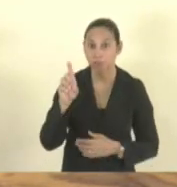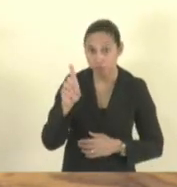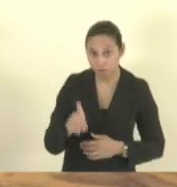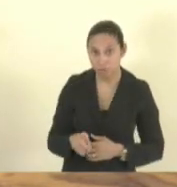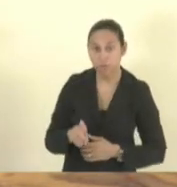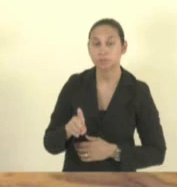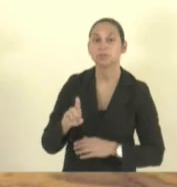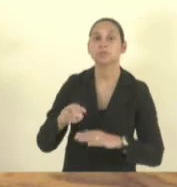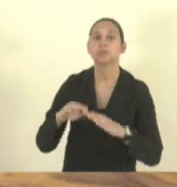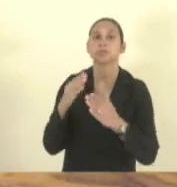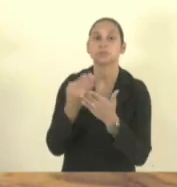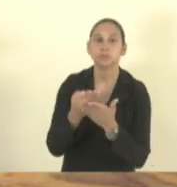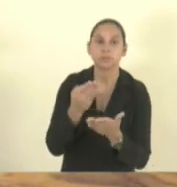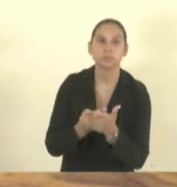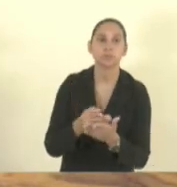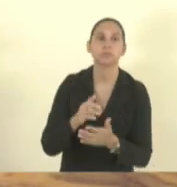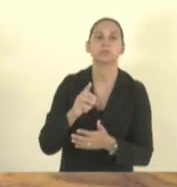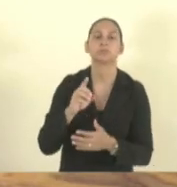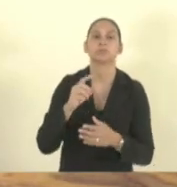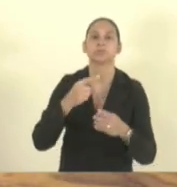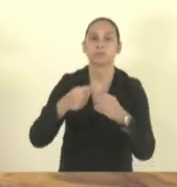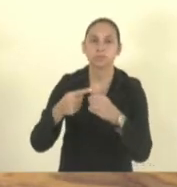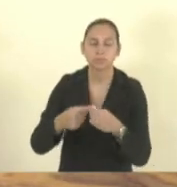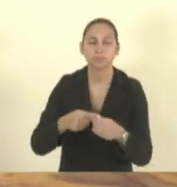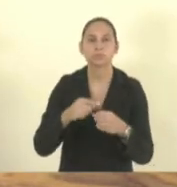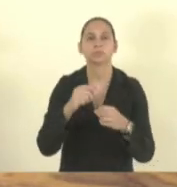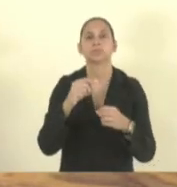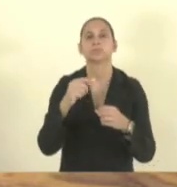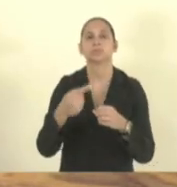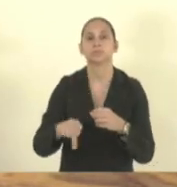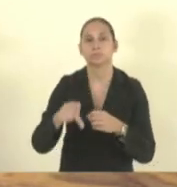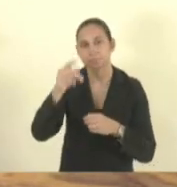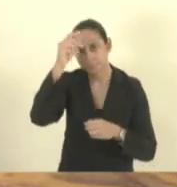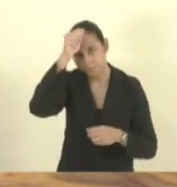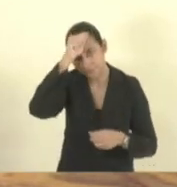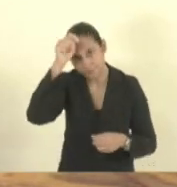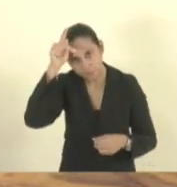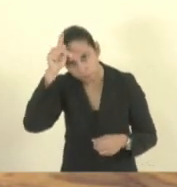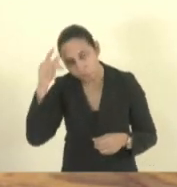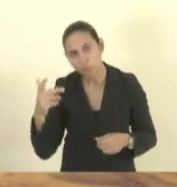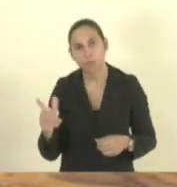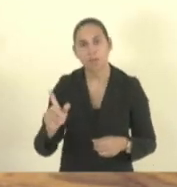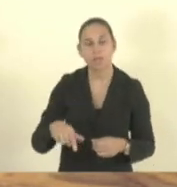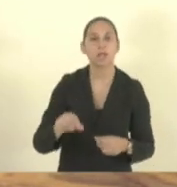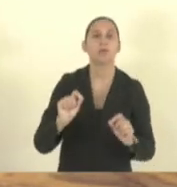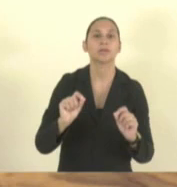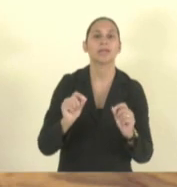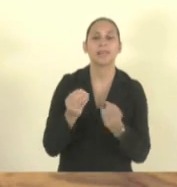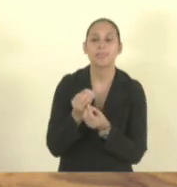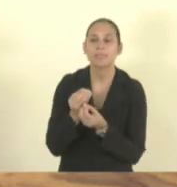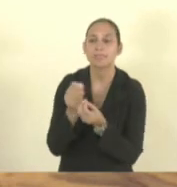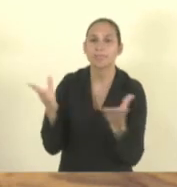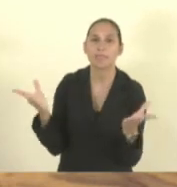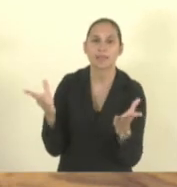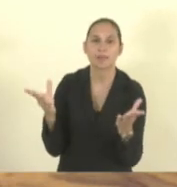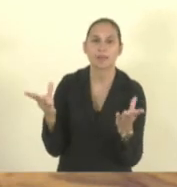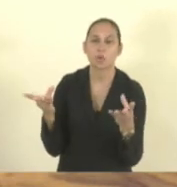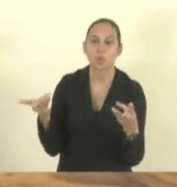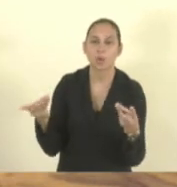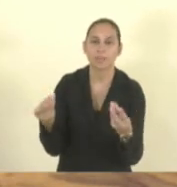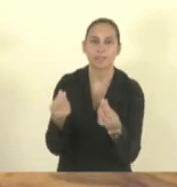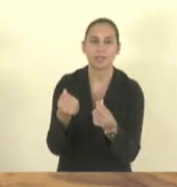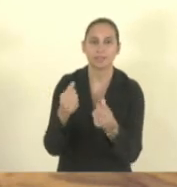comunidade escolar assegurar educação de qualidade às pessoas com deficiência,